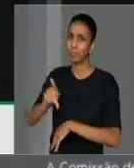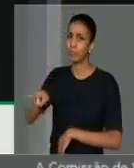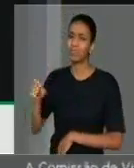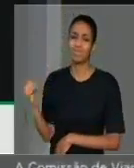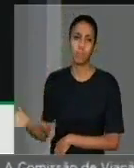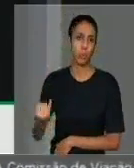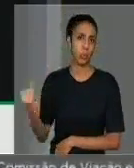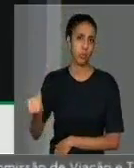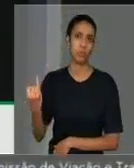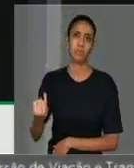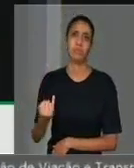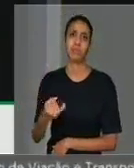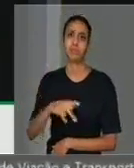para o país. Obrigado.